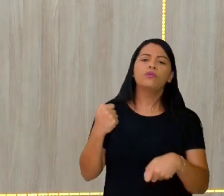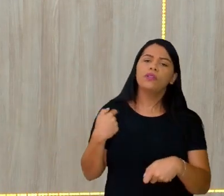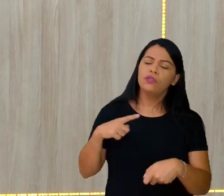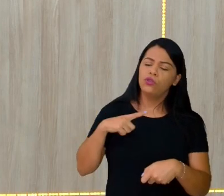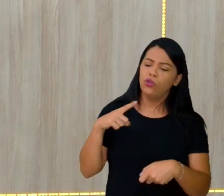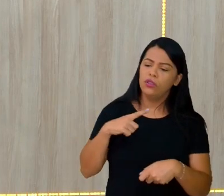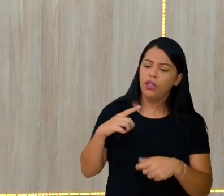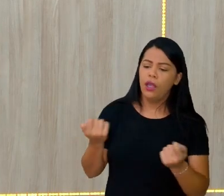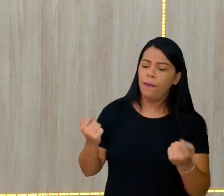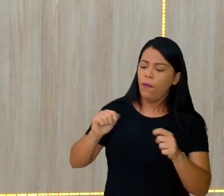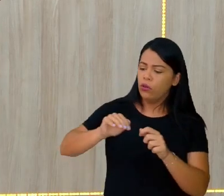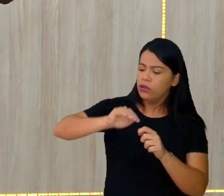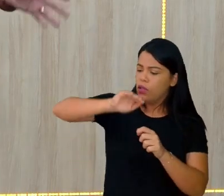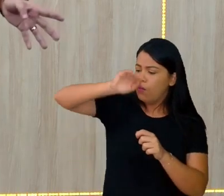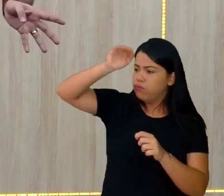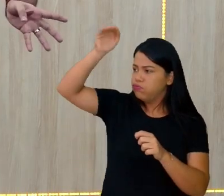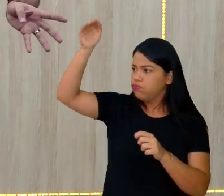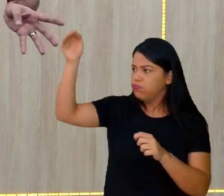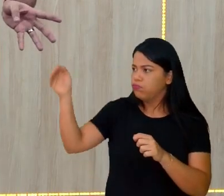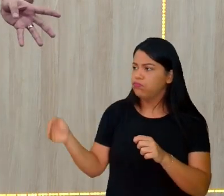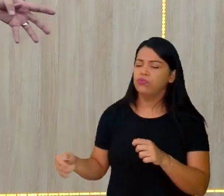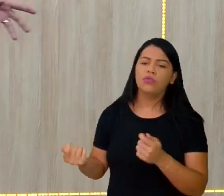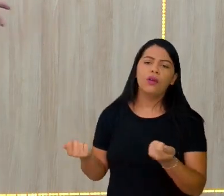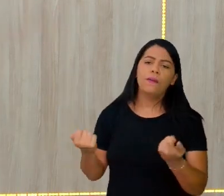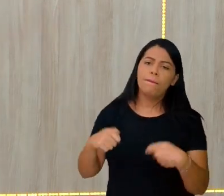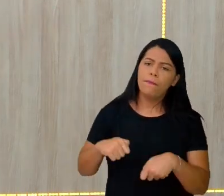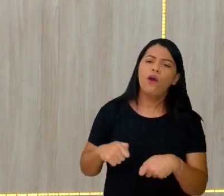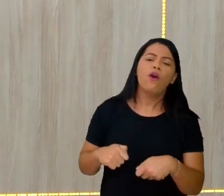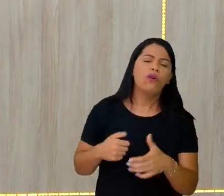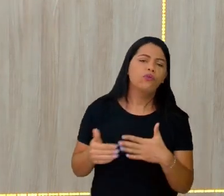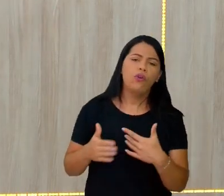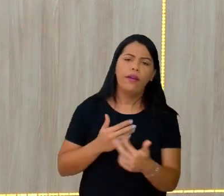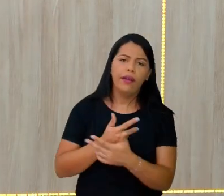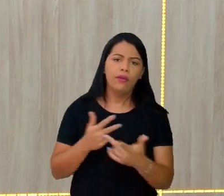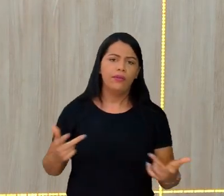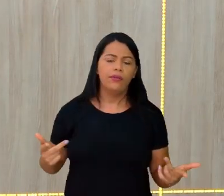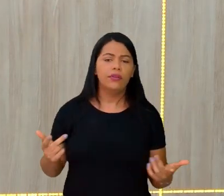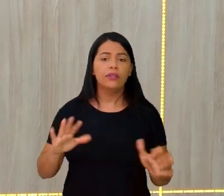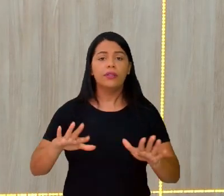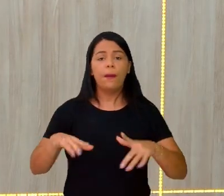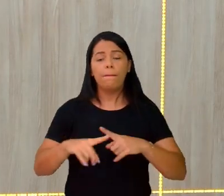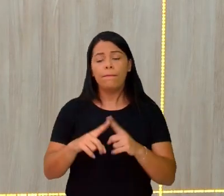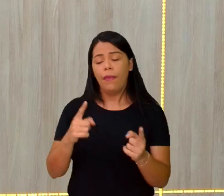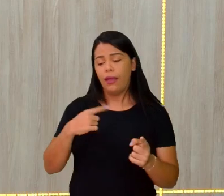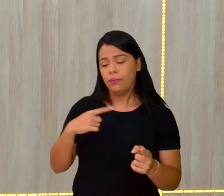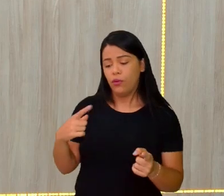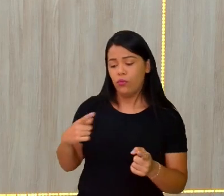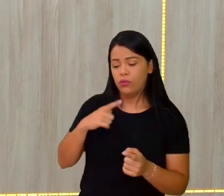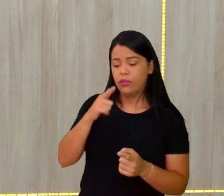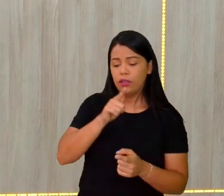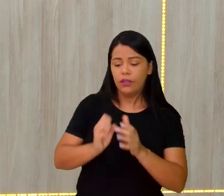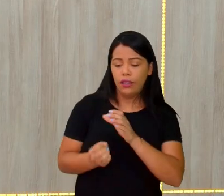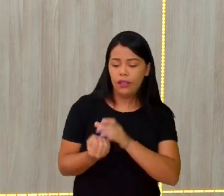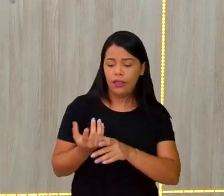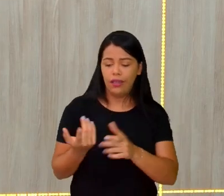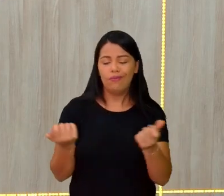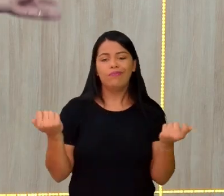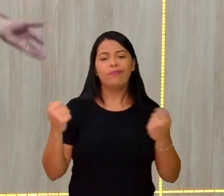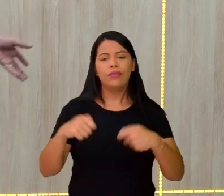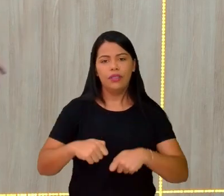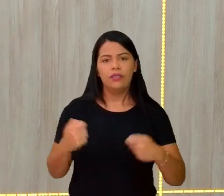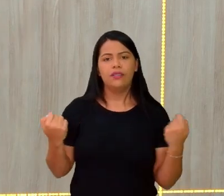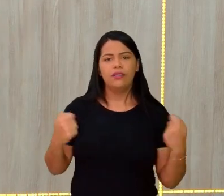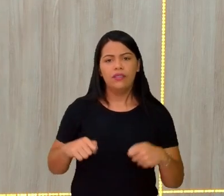montanha, enfim, uma falha geográfica. E tiveram alguns fatores que ocorreram na parte